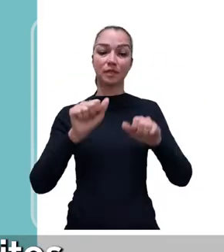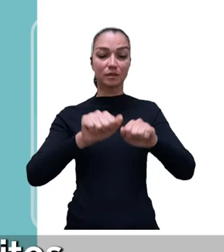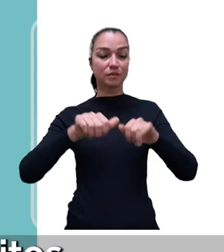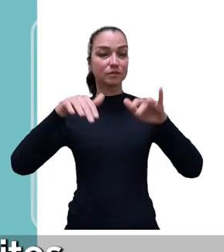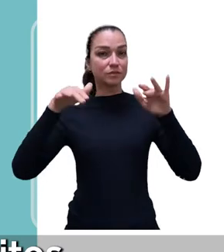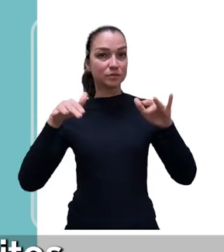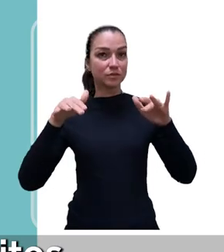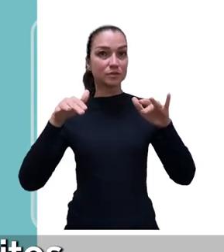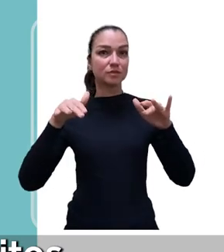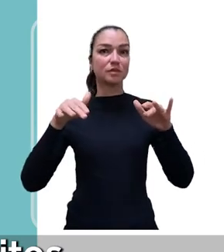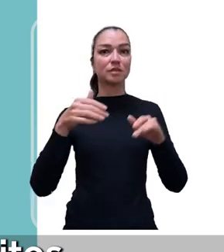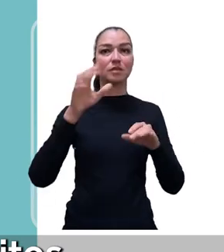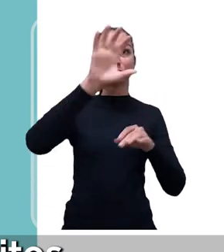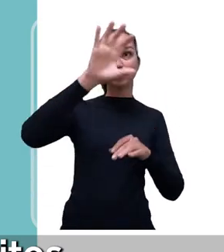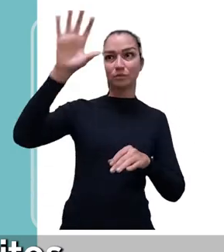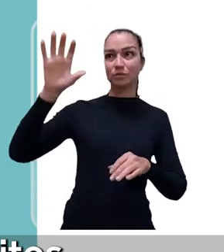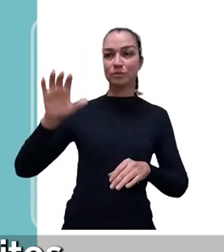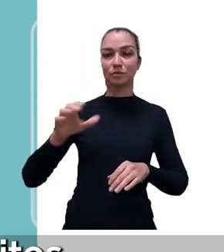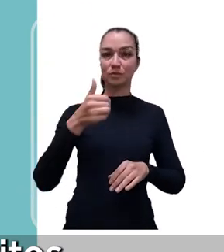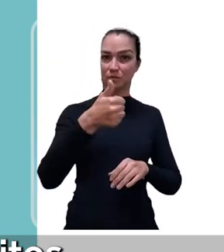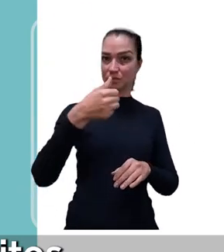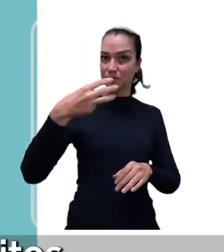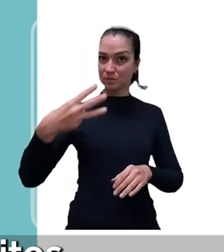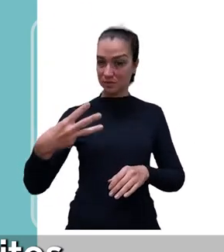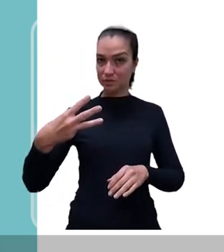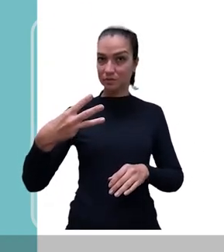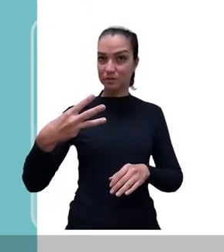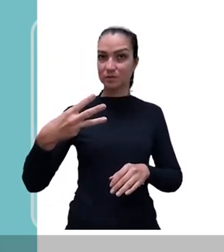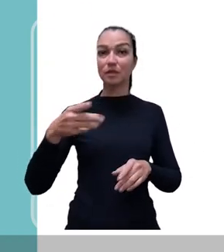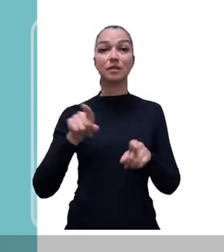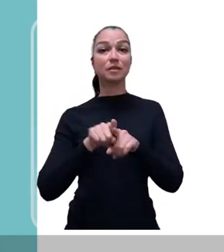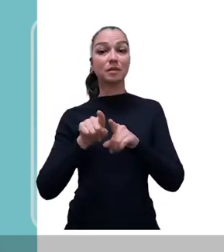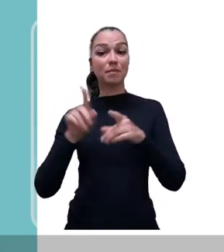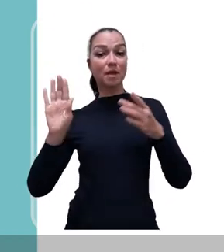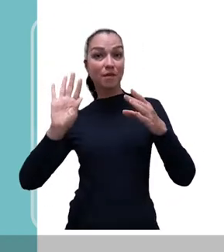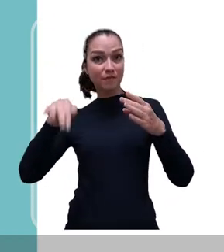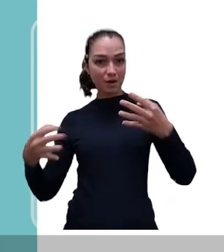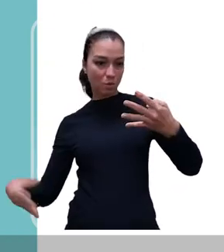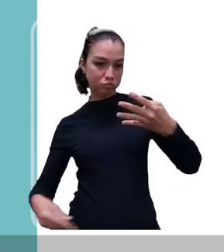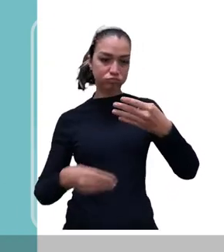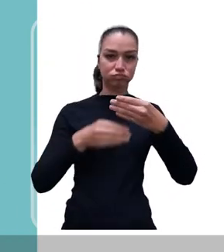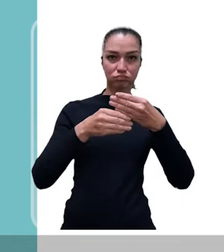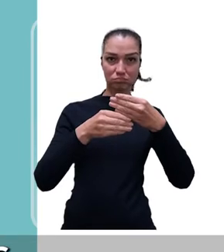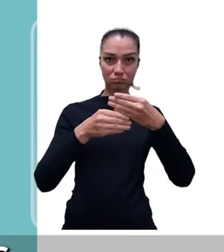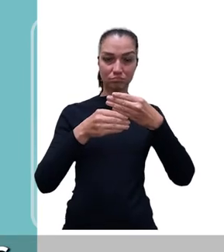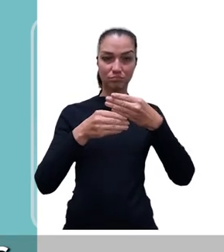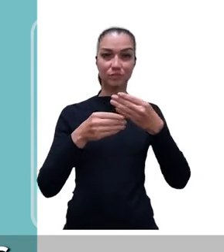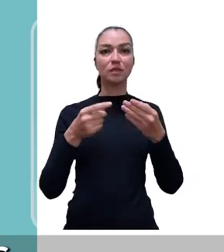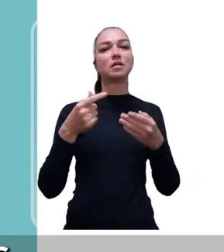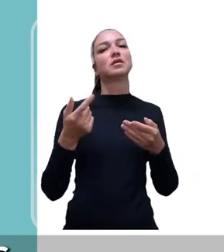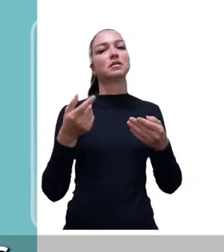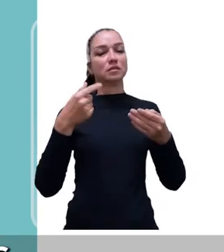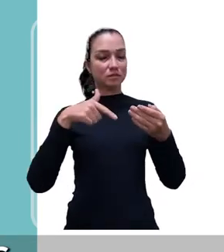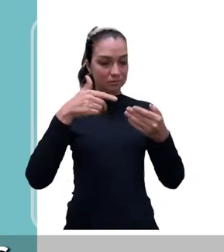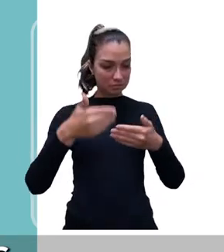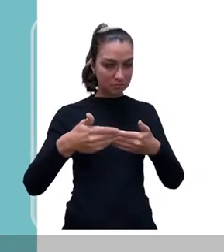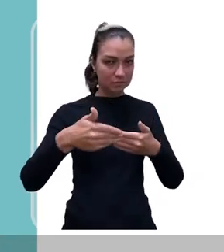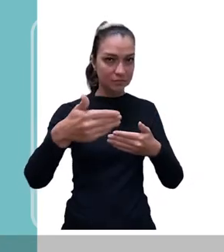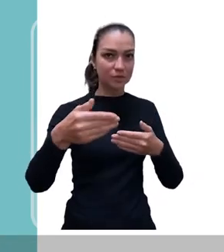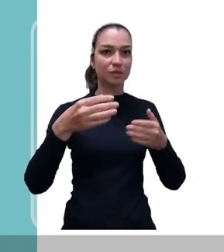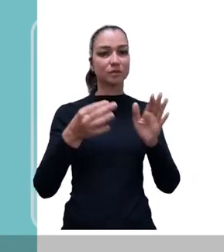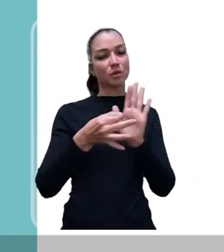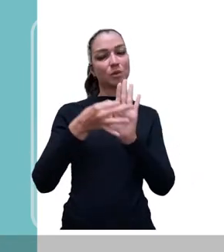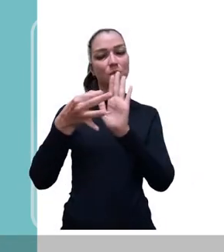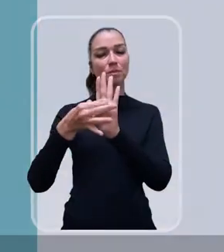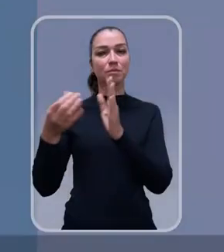As audiências se darão em 13 distritos e também uma audiência final. Ao longo de todas as audiências,